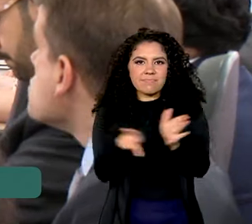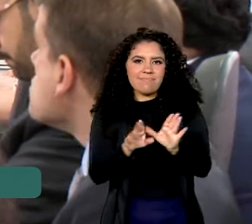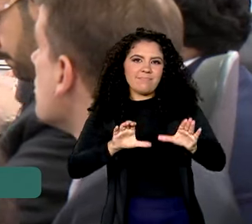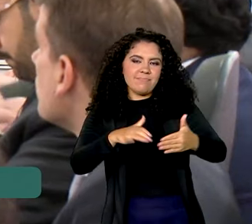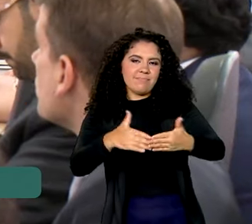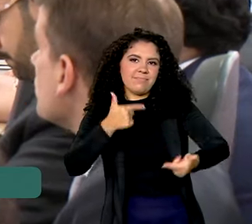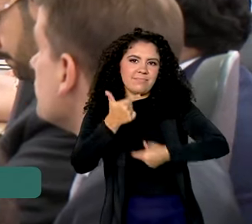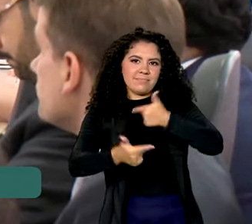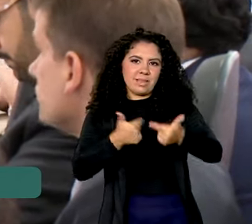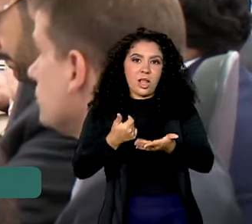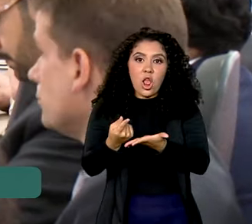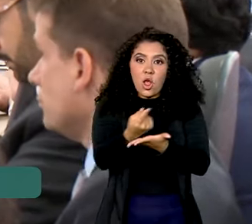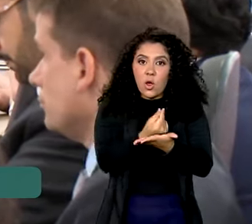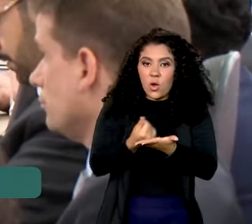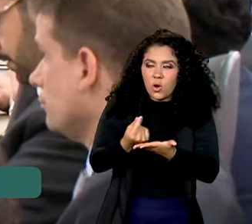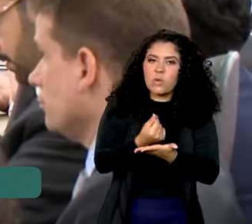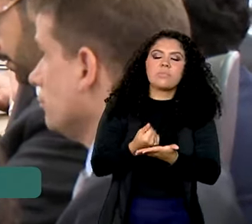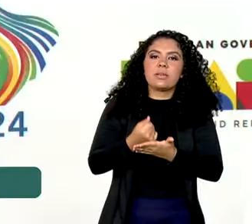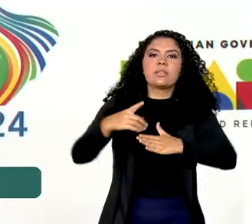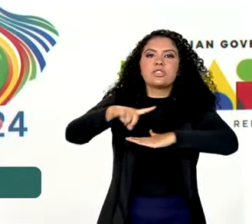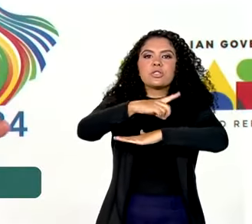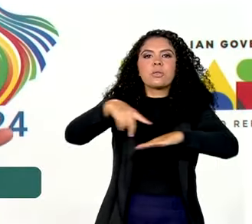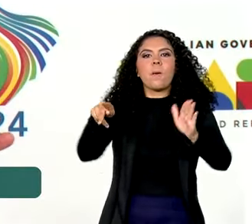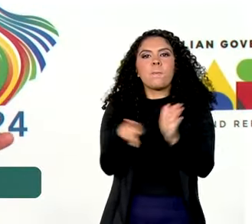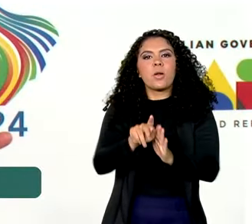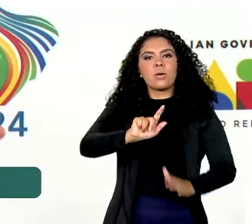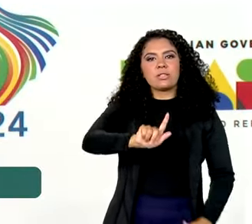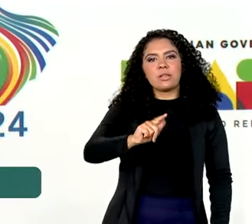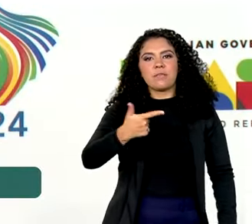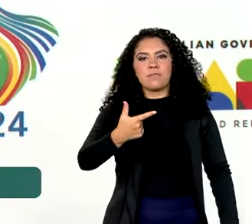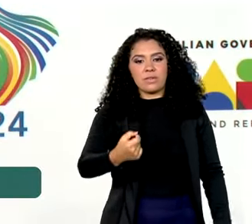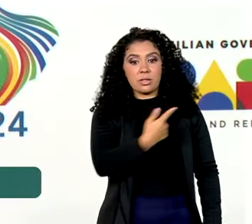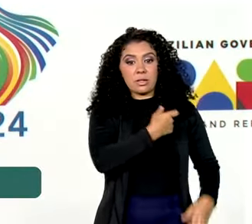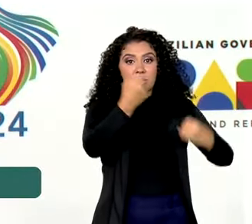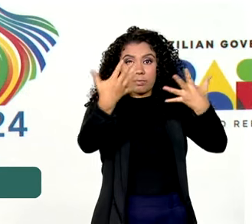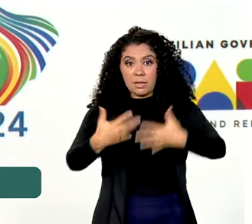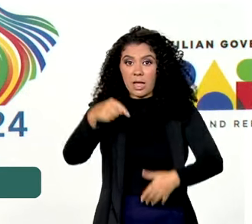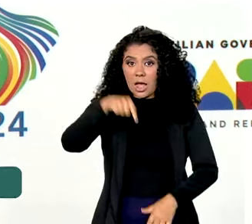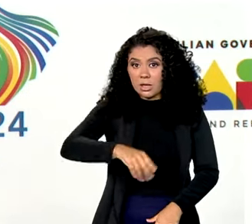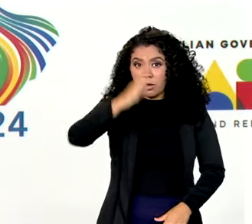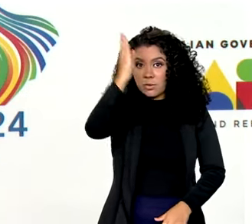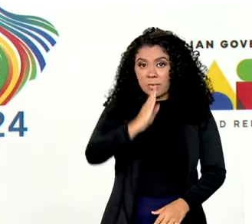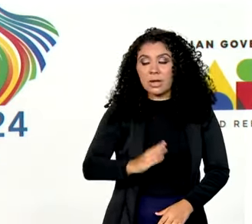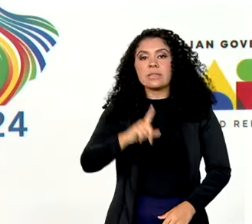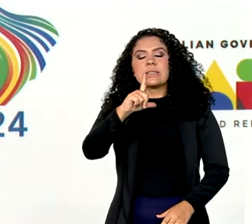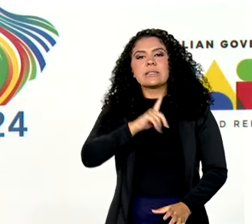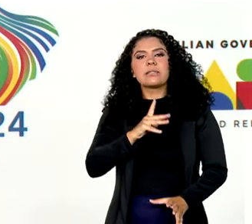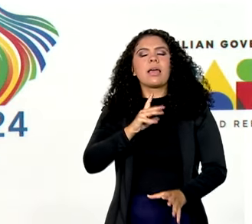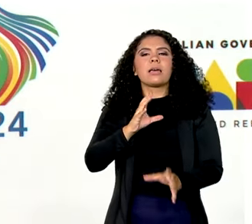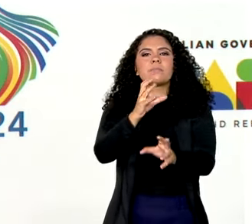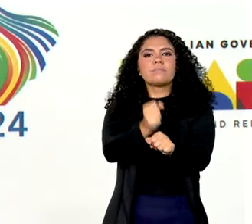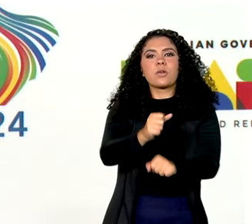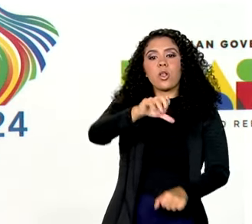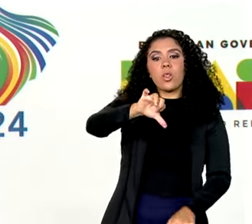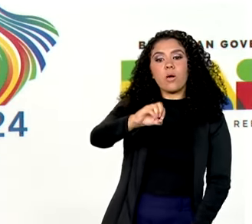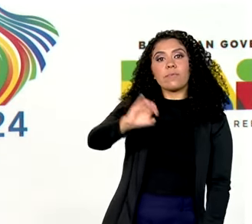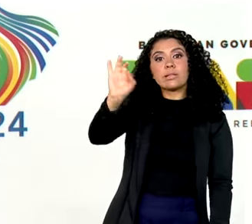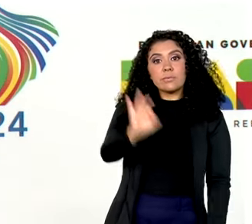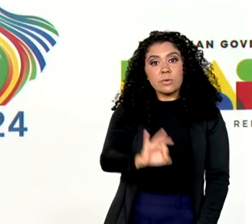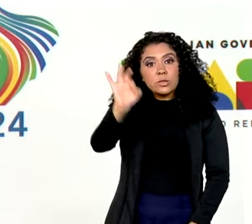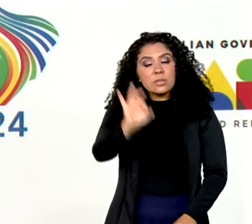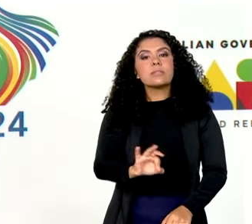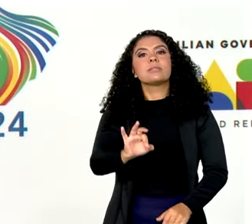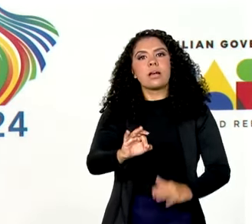Trabalho de Economia Digital do G20. Hoje nós temos no Brasil cerca de 90% dos